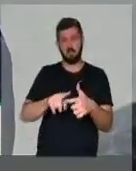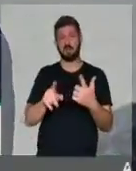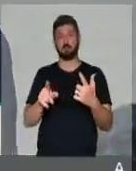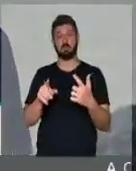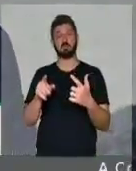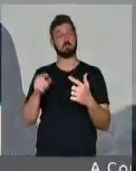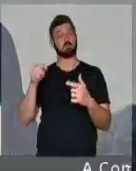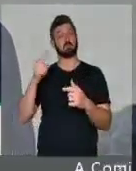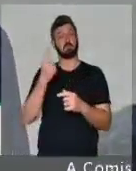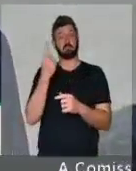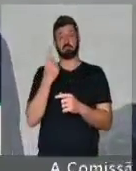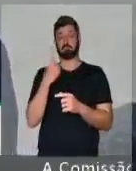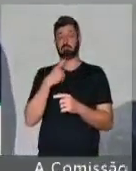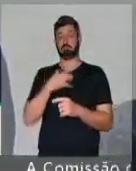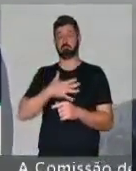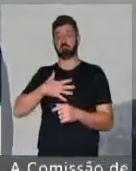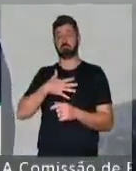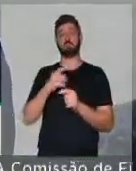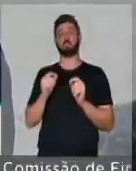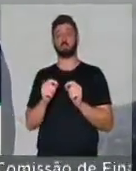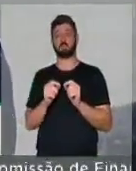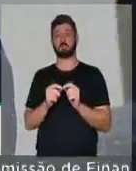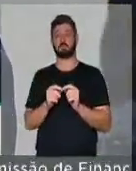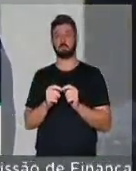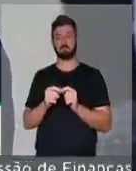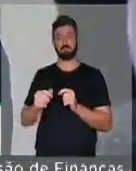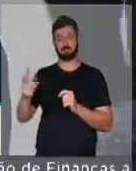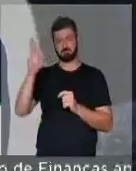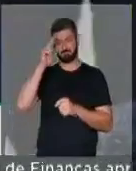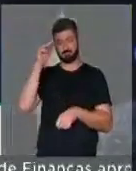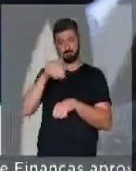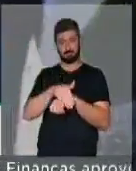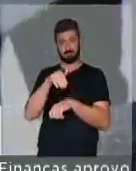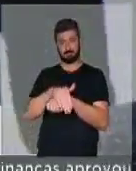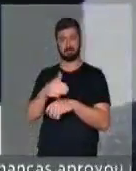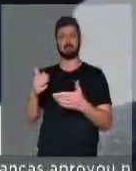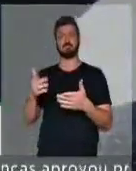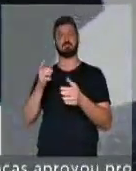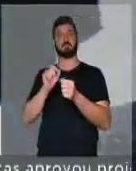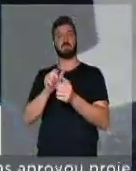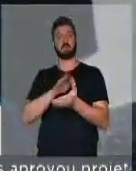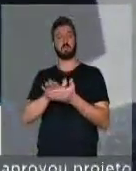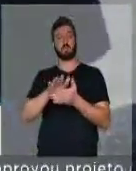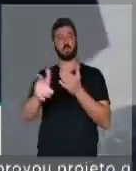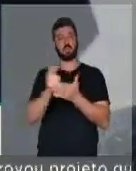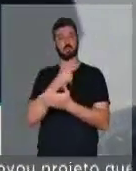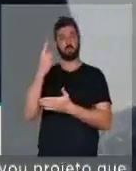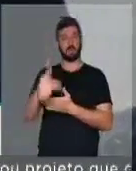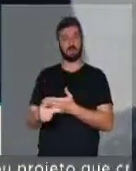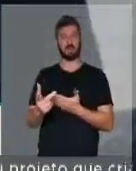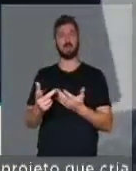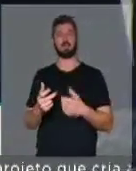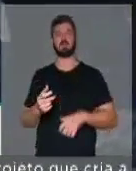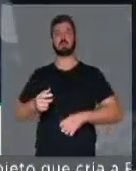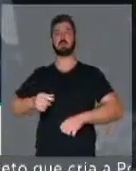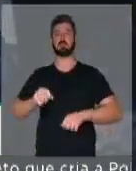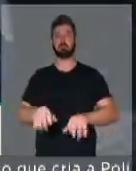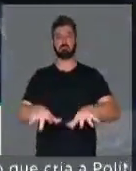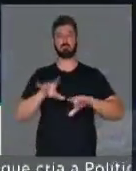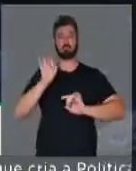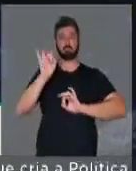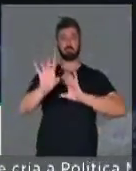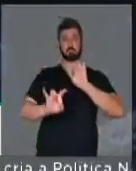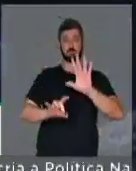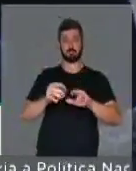ele teve a satisfação de, na segunda-feira à noite, lançar o livro numa solenidade,